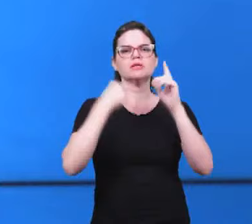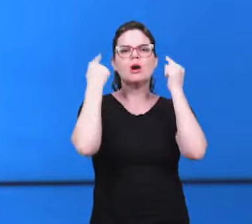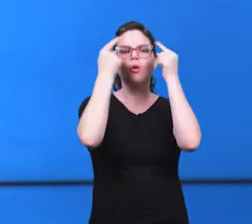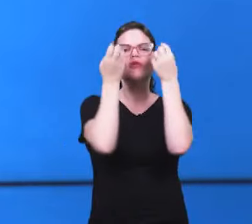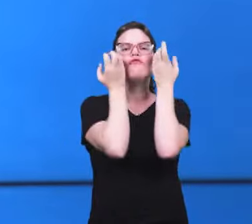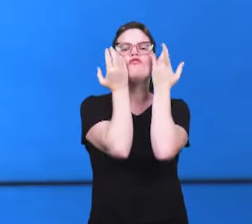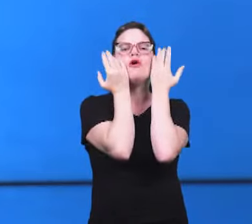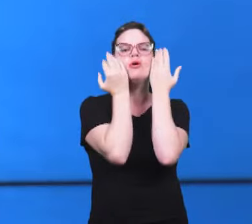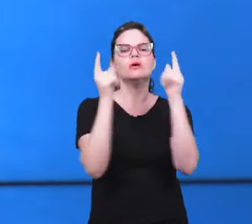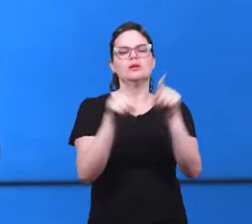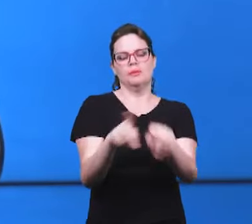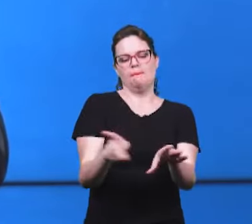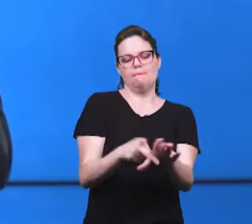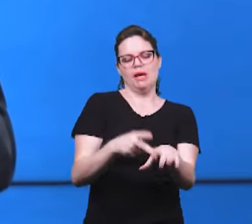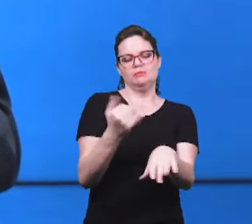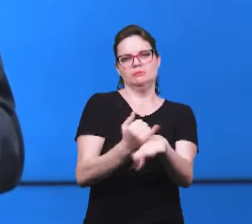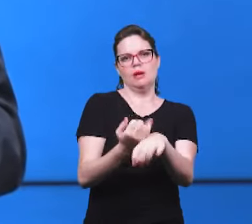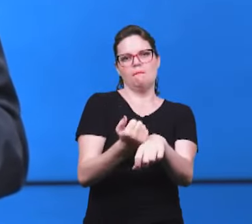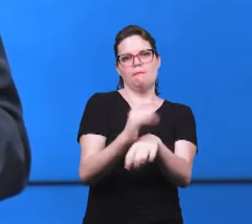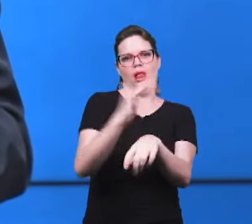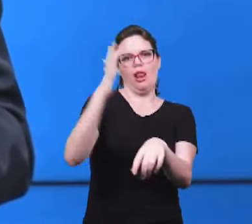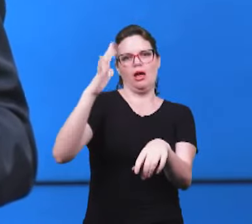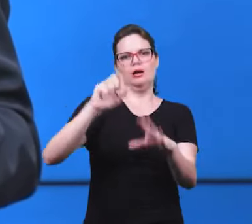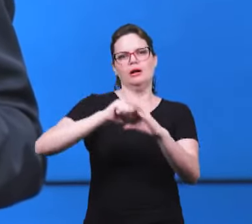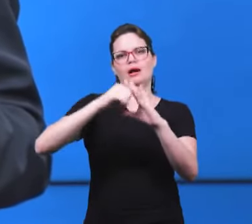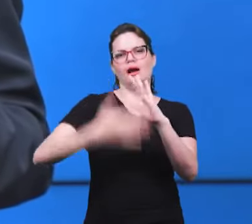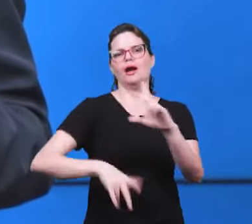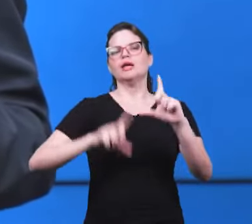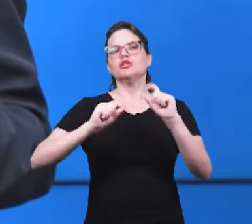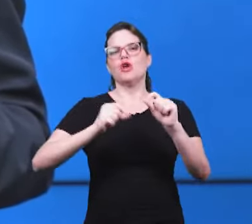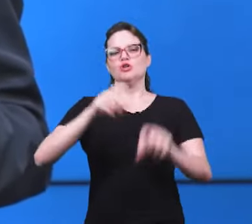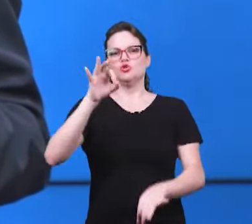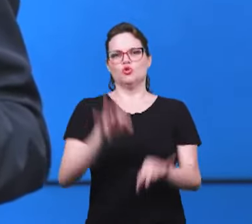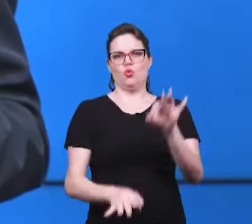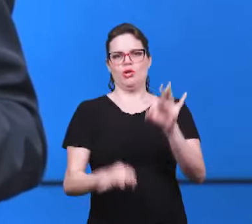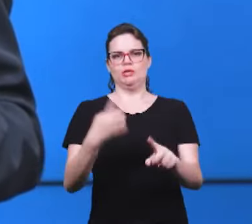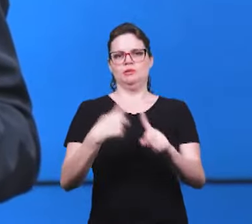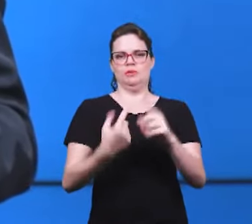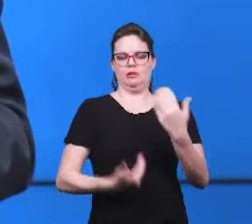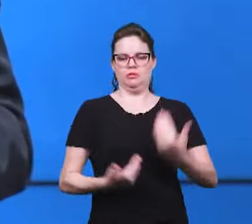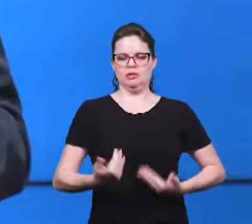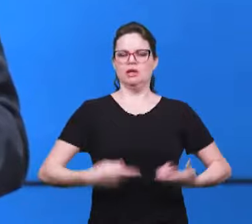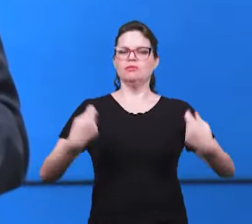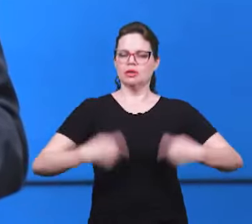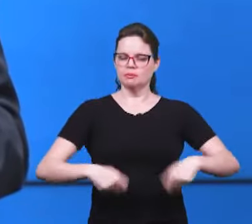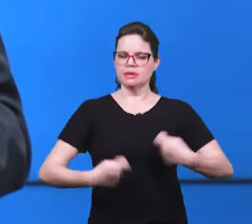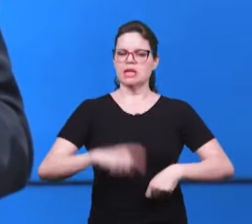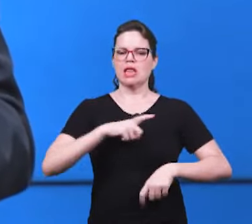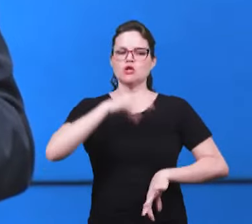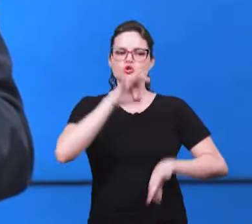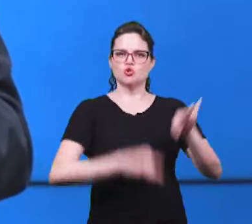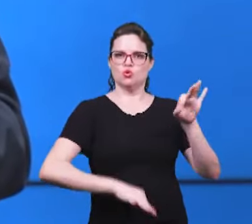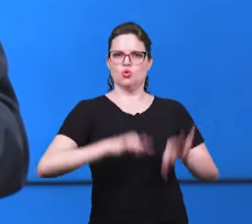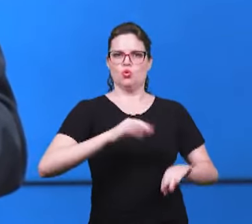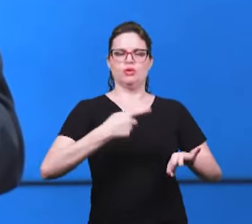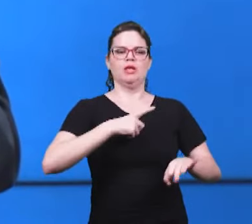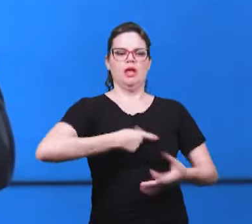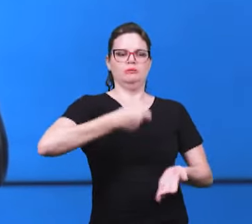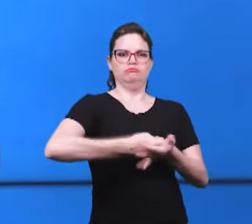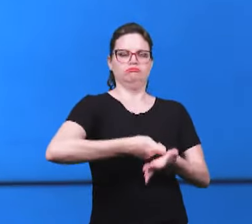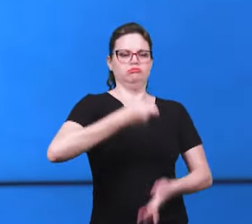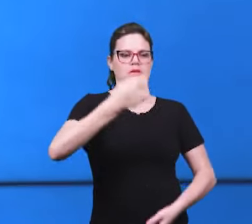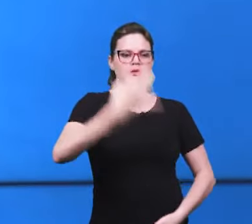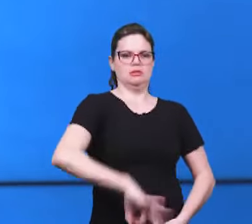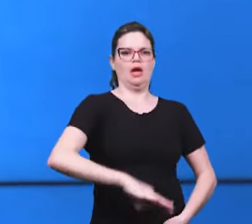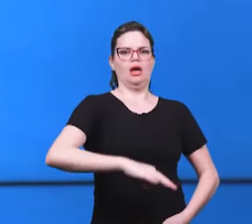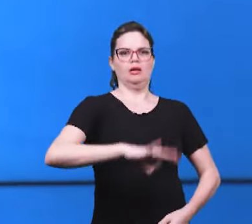semelhantes ao latão reluzente ou seja é uma característica de juízo a uma igreja que precisava de receber uma palavra mais dura